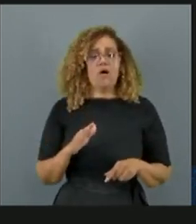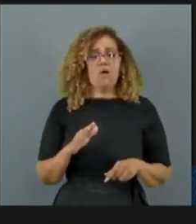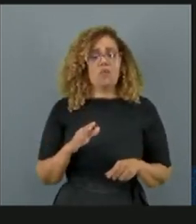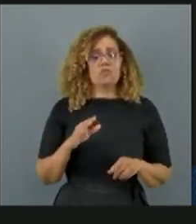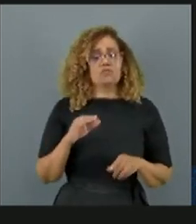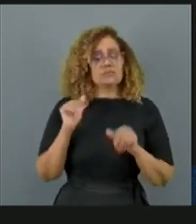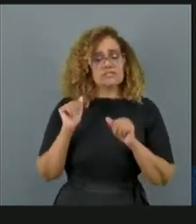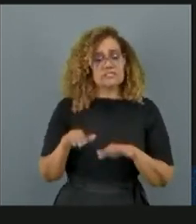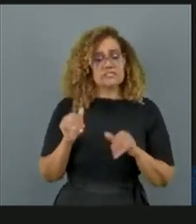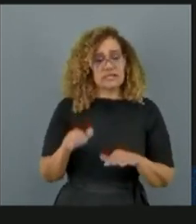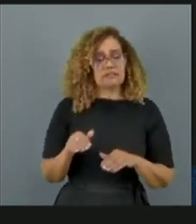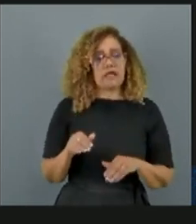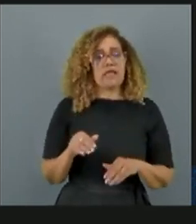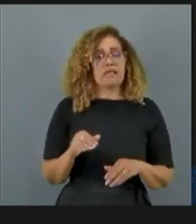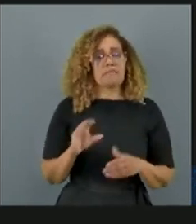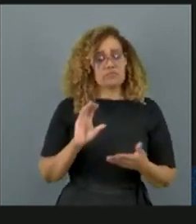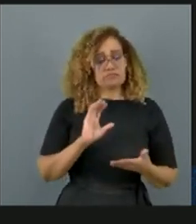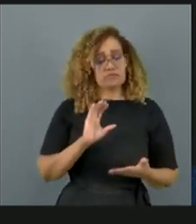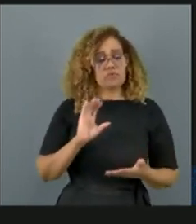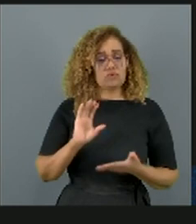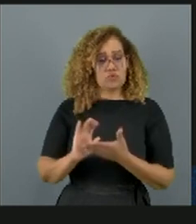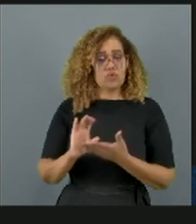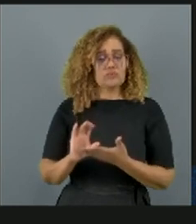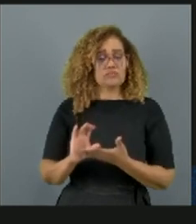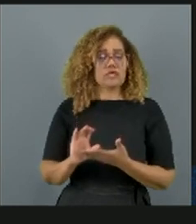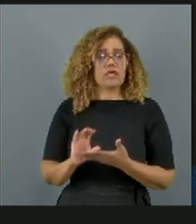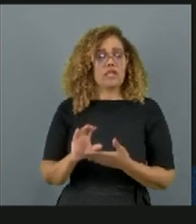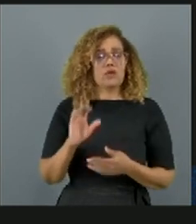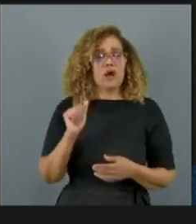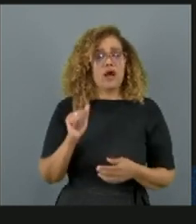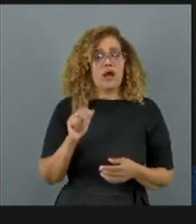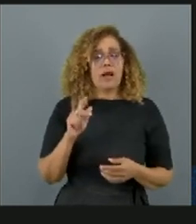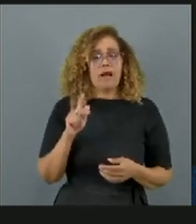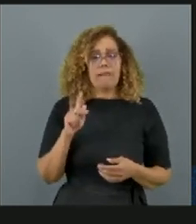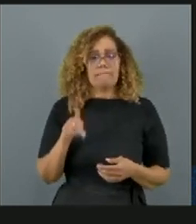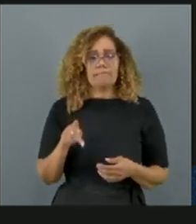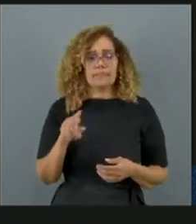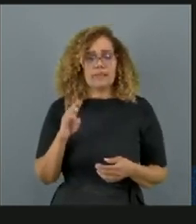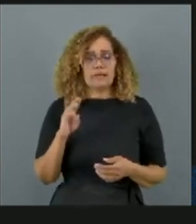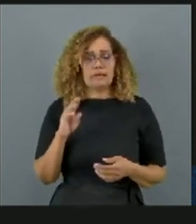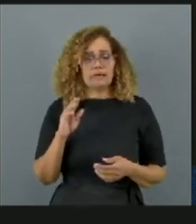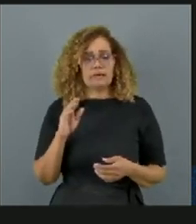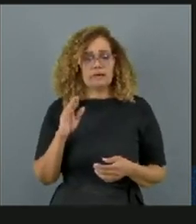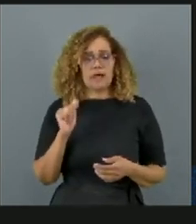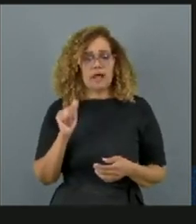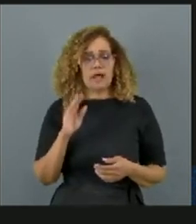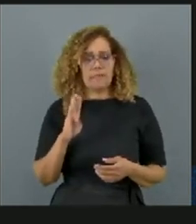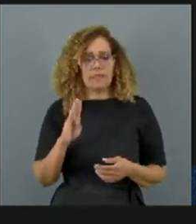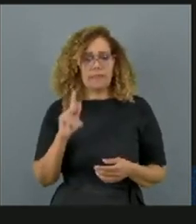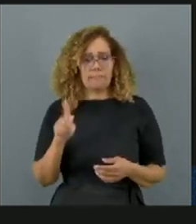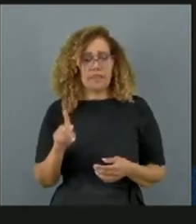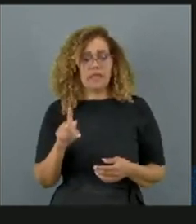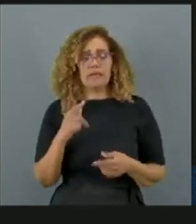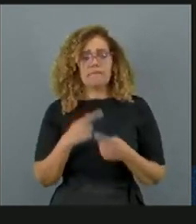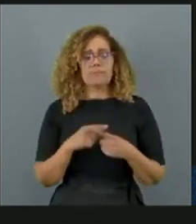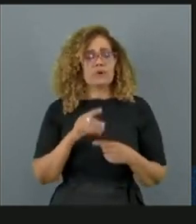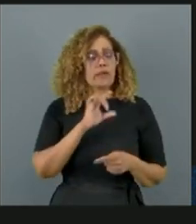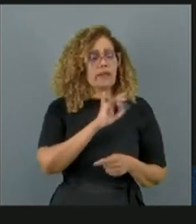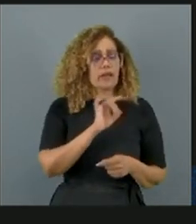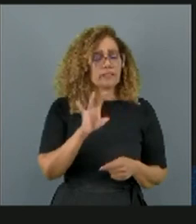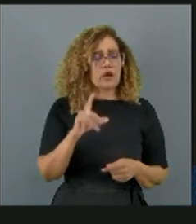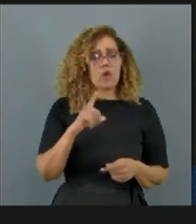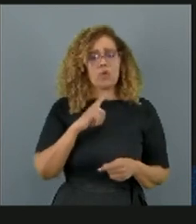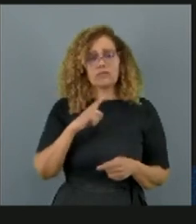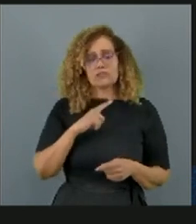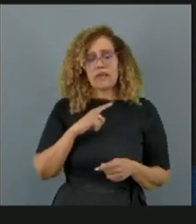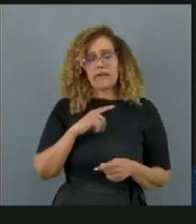Amarelo, ABP, Conselho Federal de Medicina, nós fazemos essa campanha para que as pessoas tomem conhecimento